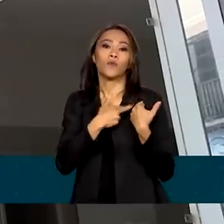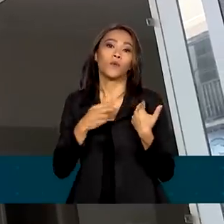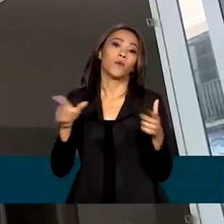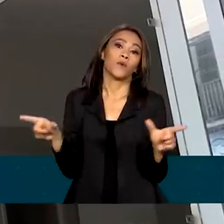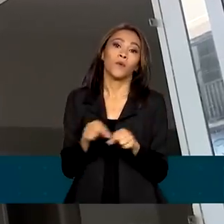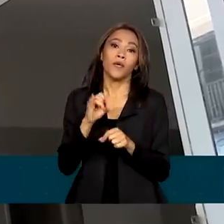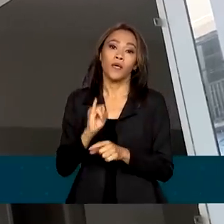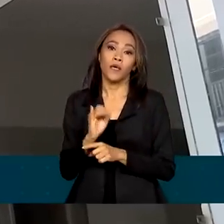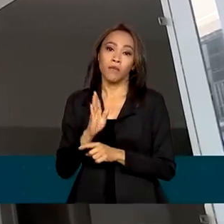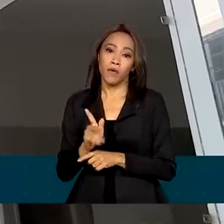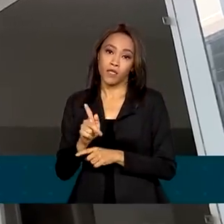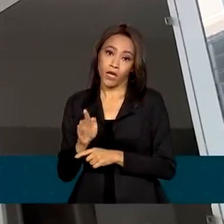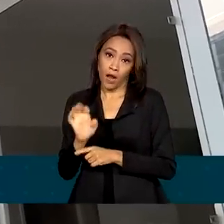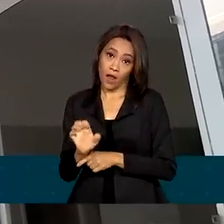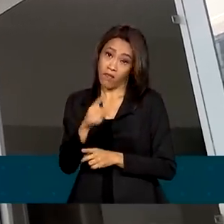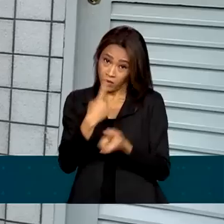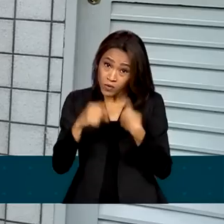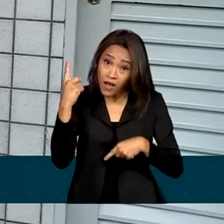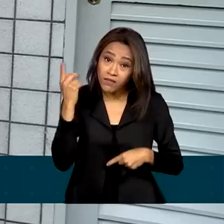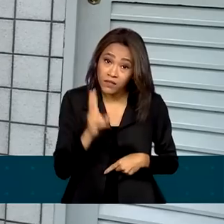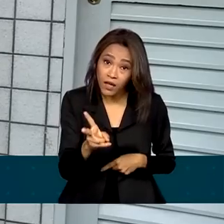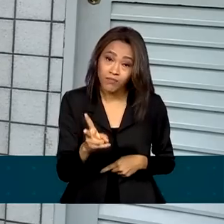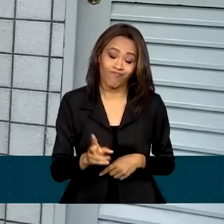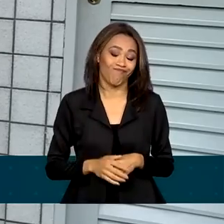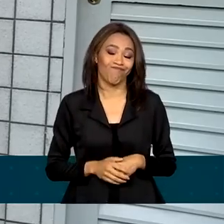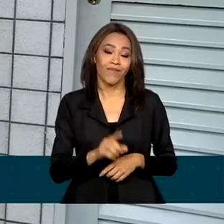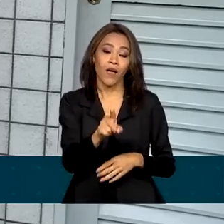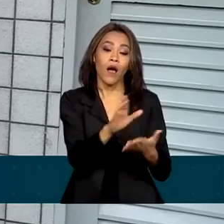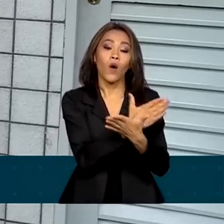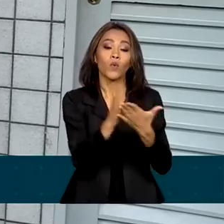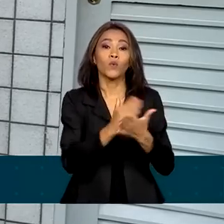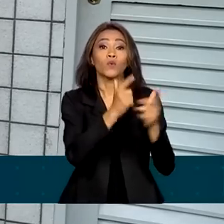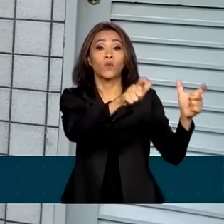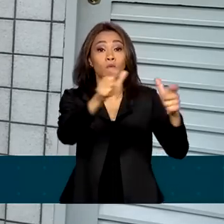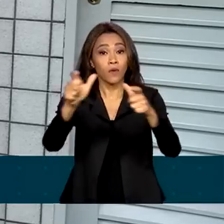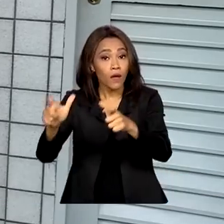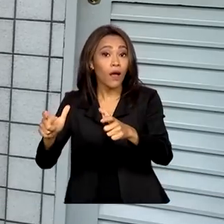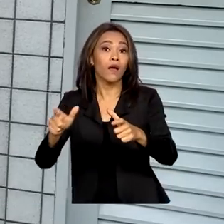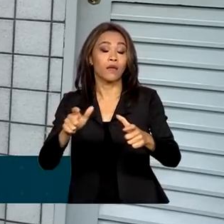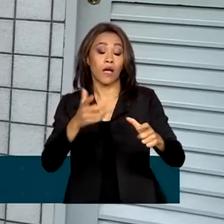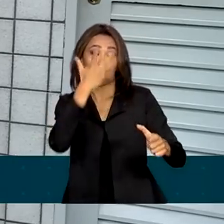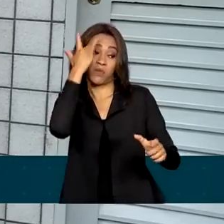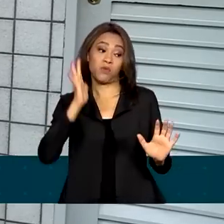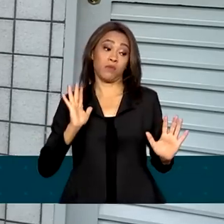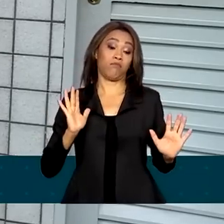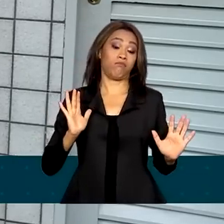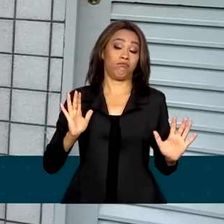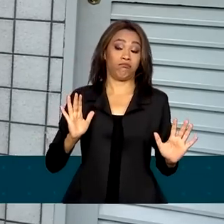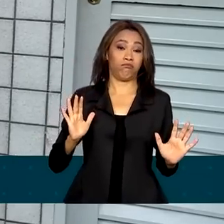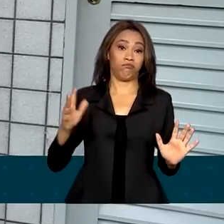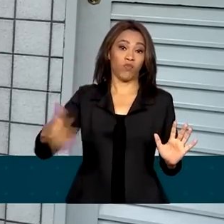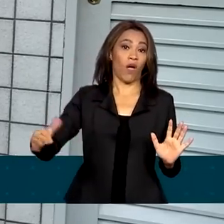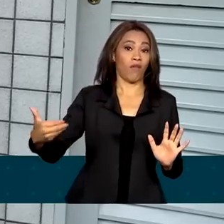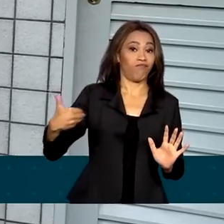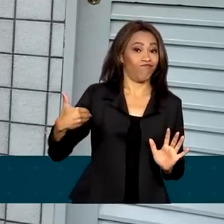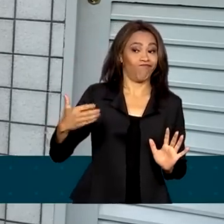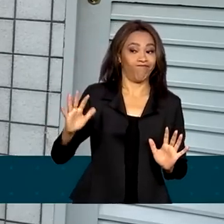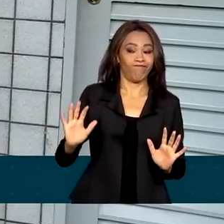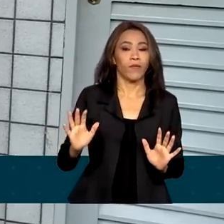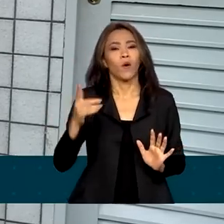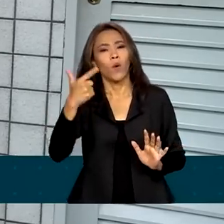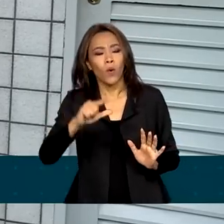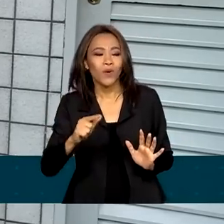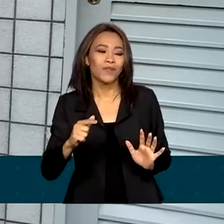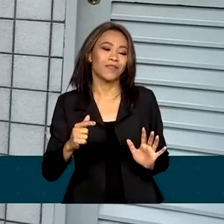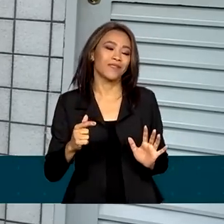Mas nem sempre a Áurea tem sucesso. Alguns locais a gente tem a resistência das pessoas, outros já atendem